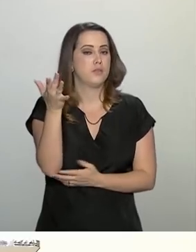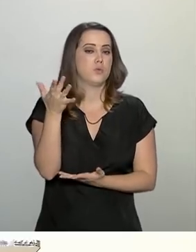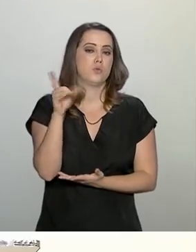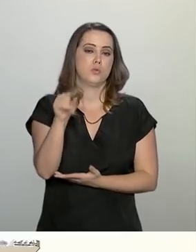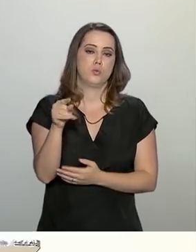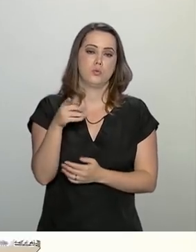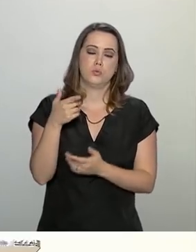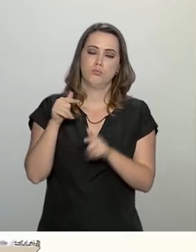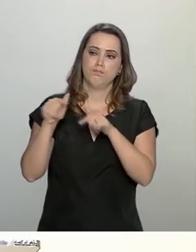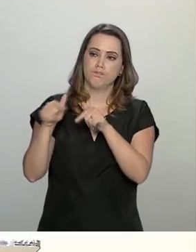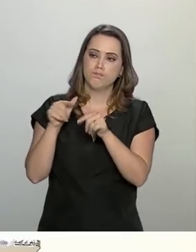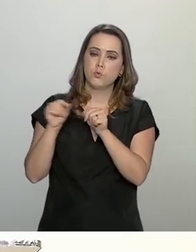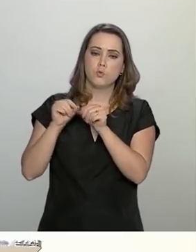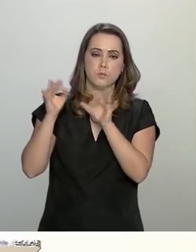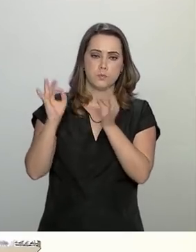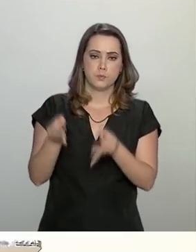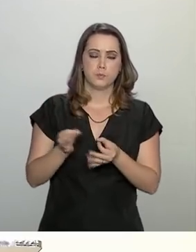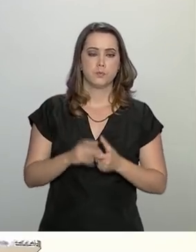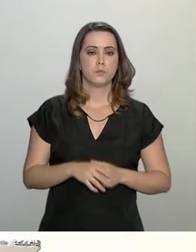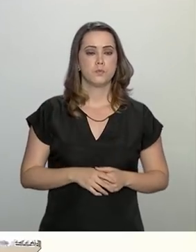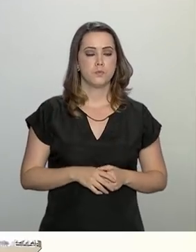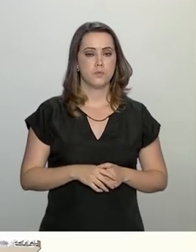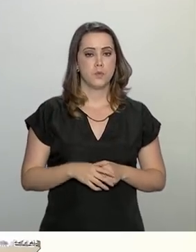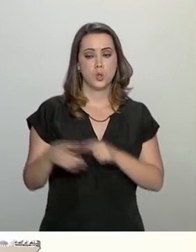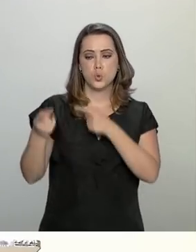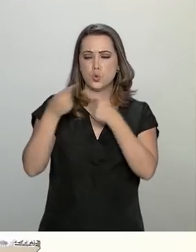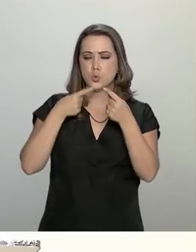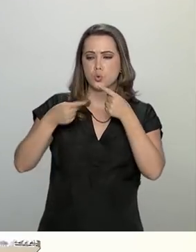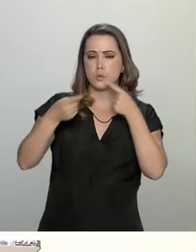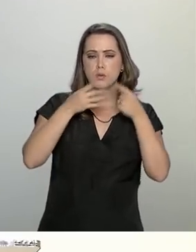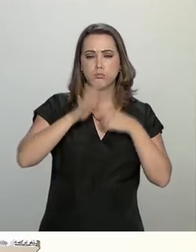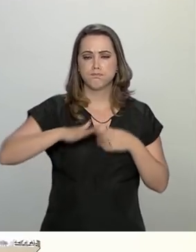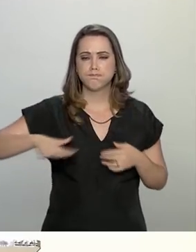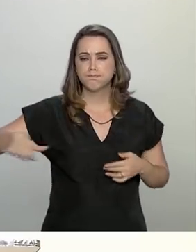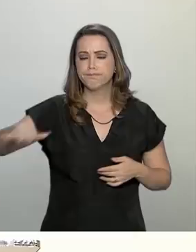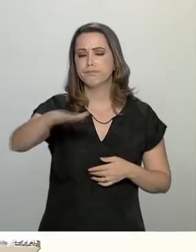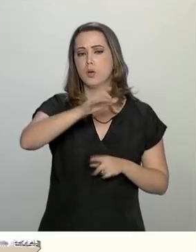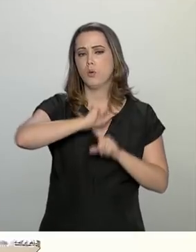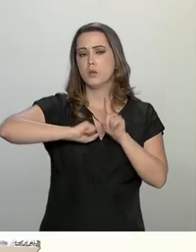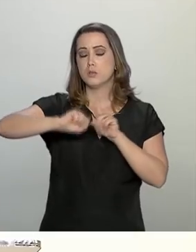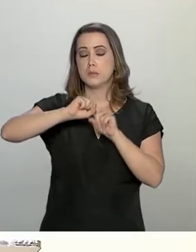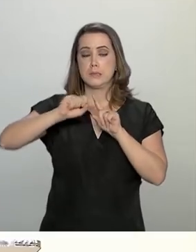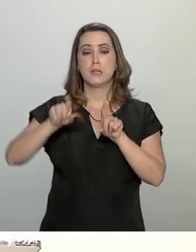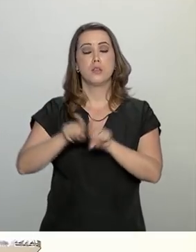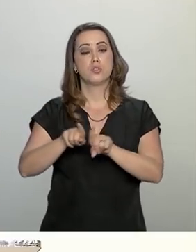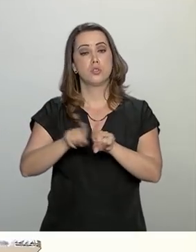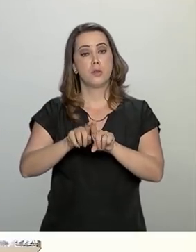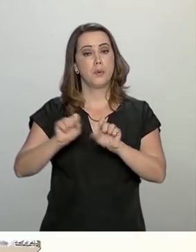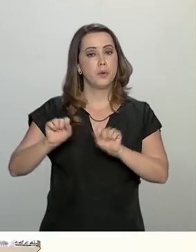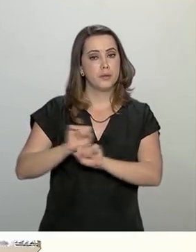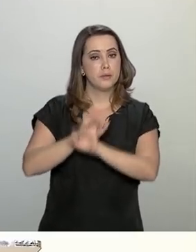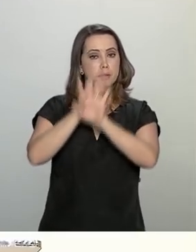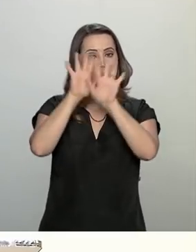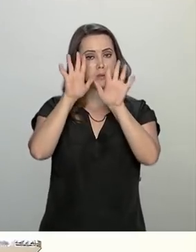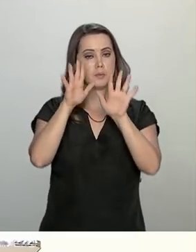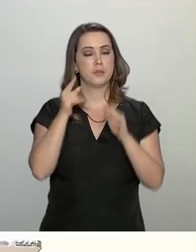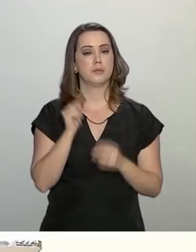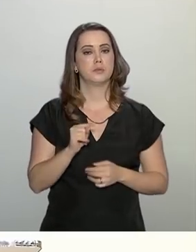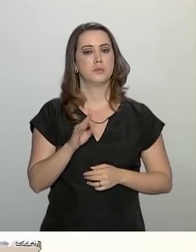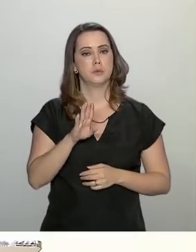execuções. Discussão com a sociedade e transparência. Prioridade,